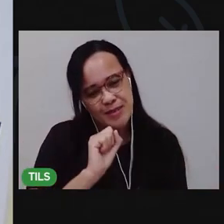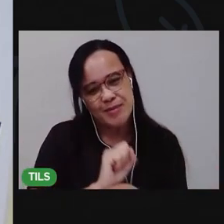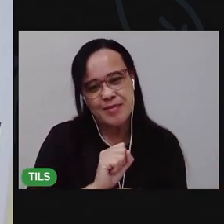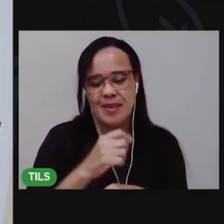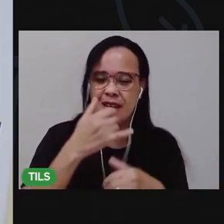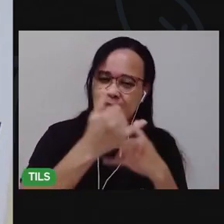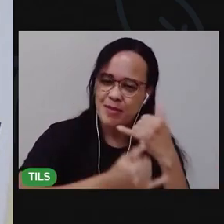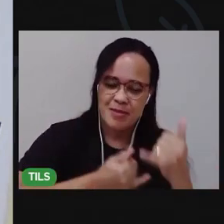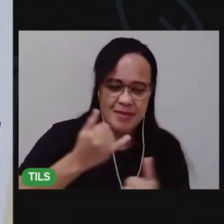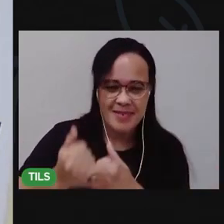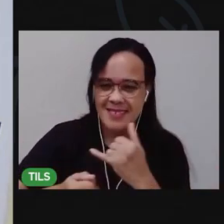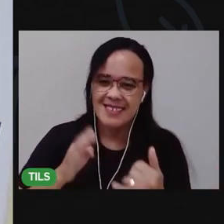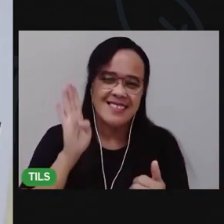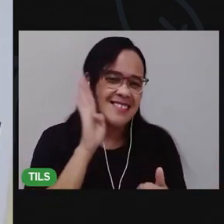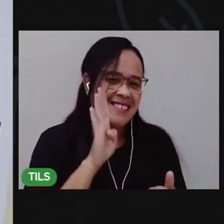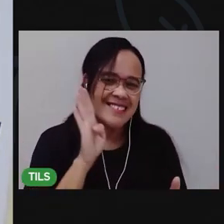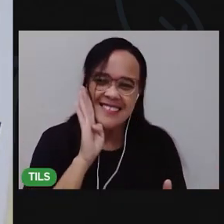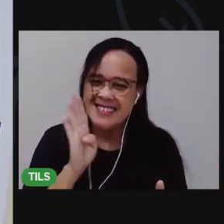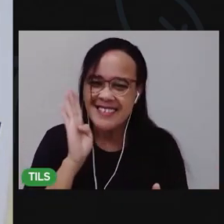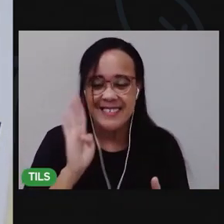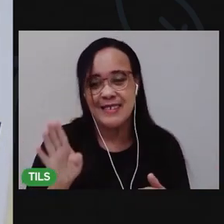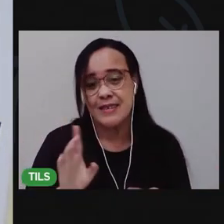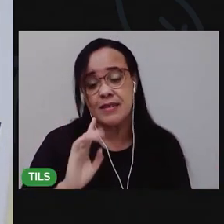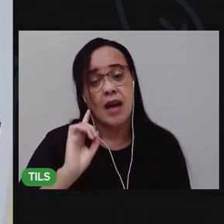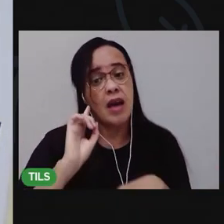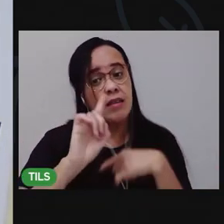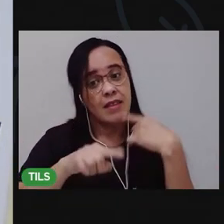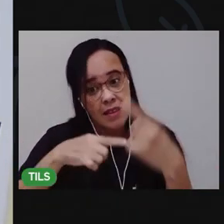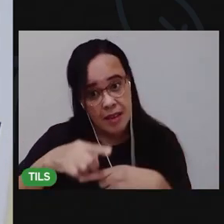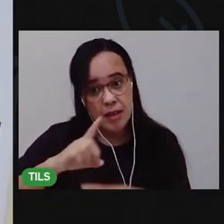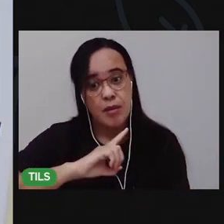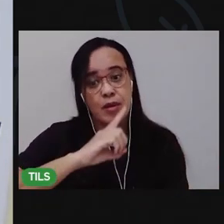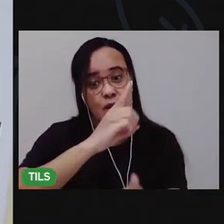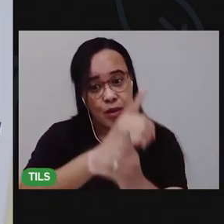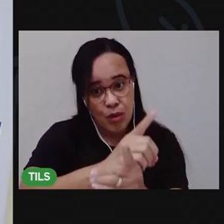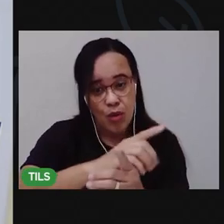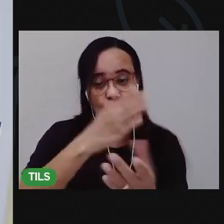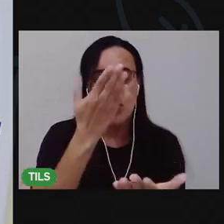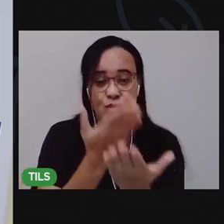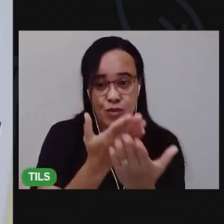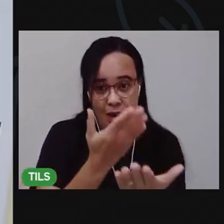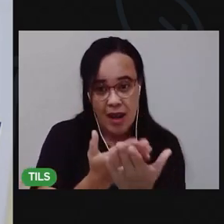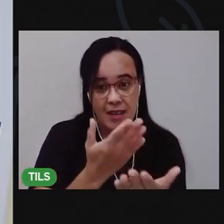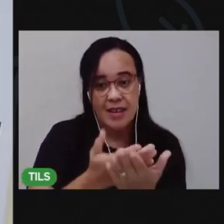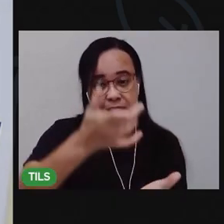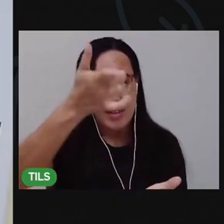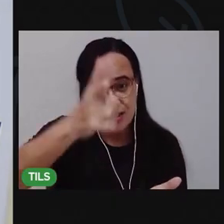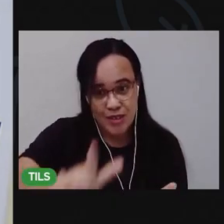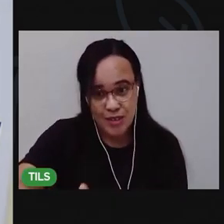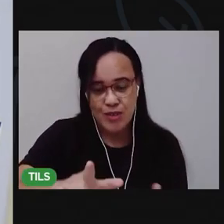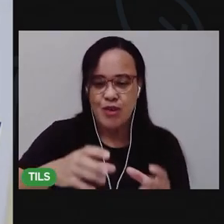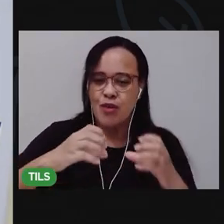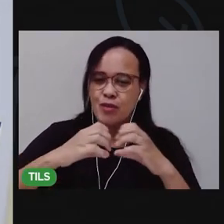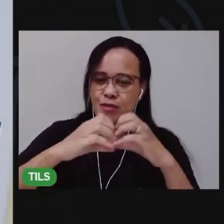comigo. A gente se encontra agora na nossa próxima aula. Um beijo grande no seu coração.